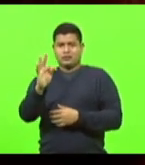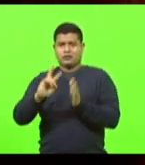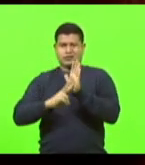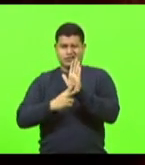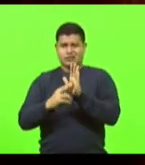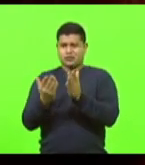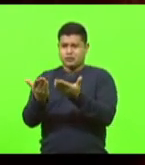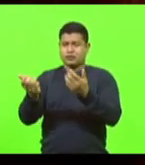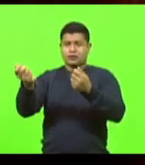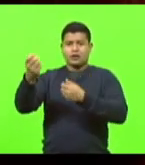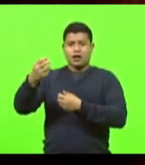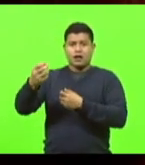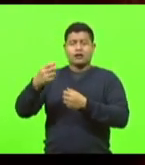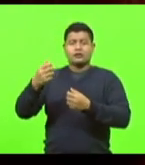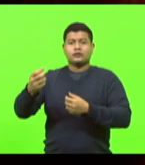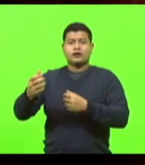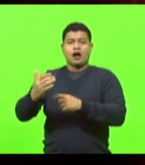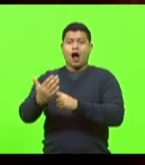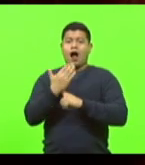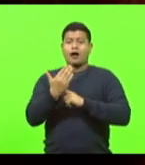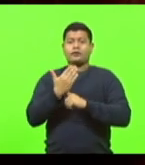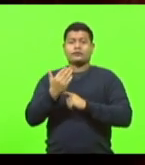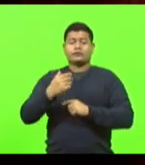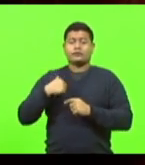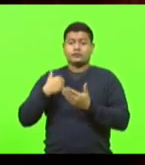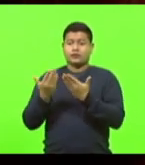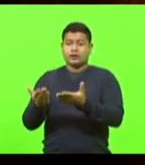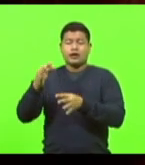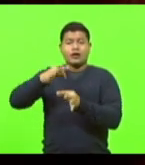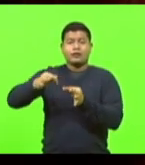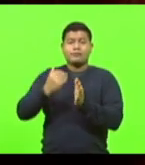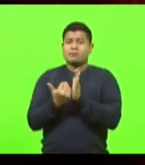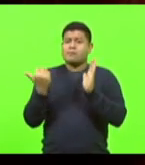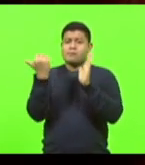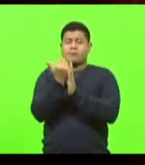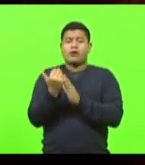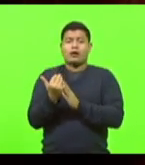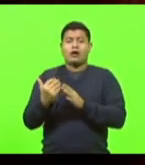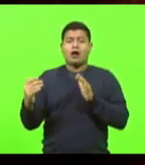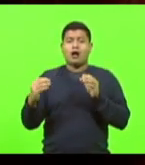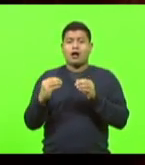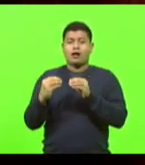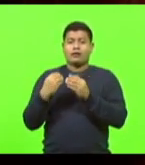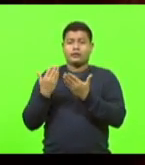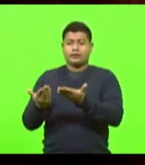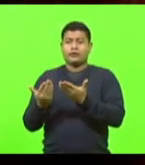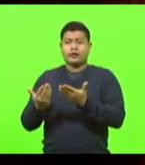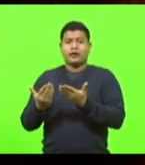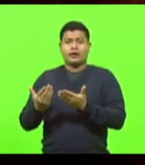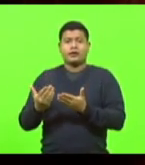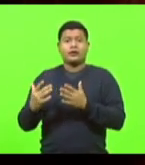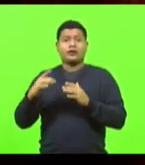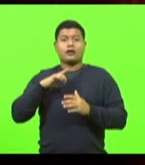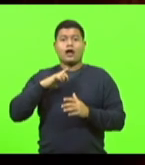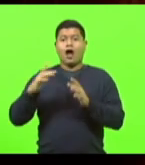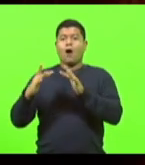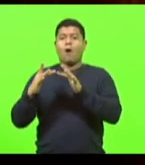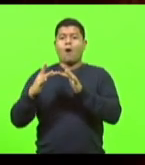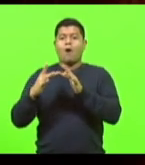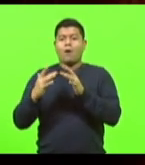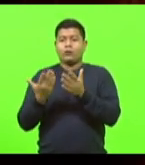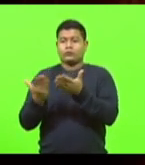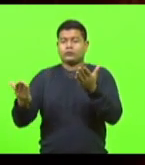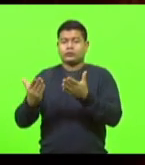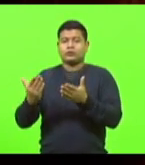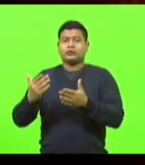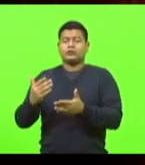talvez, certamente, a entidade que mais convive com essa situação, para a gente entregar